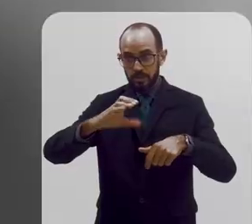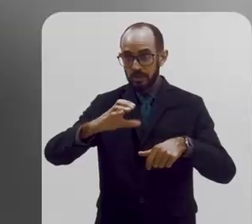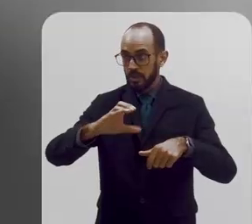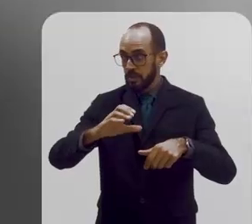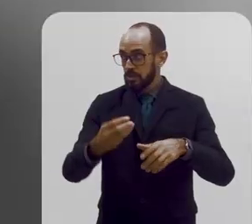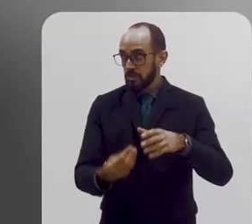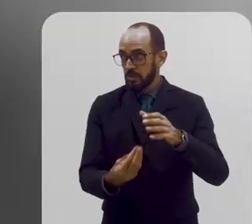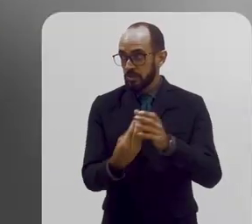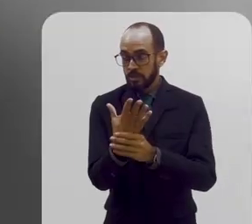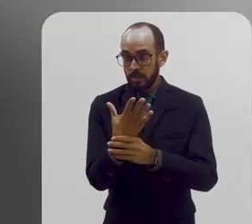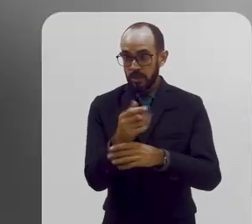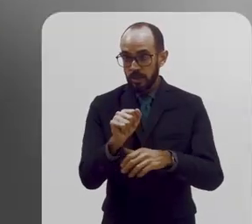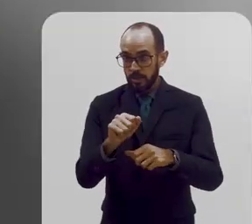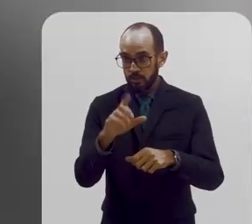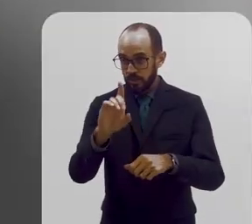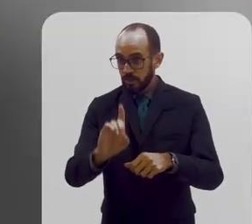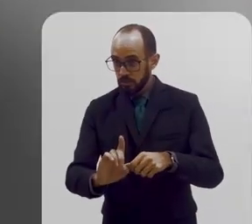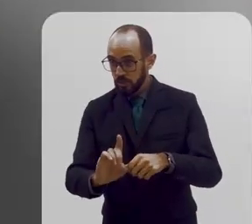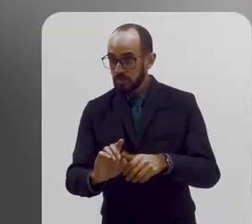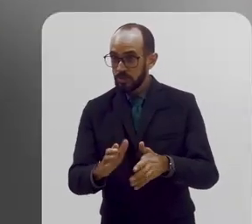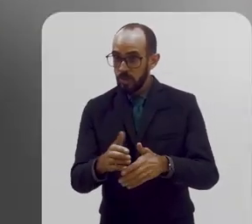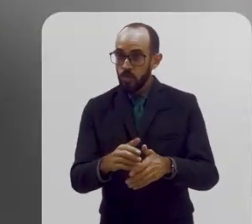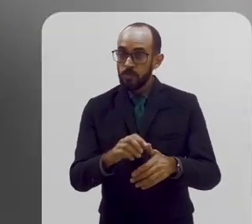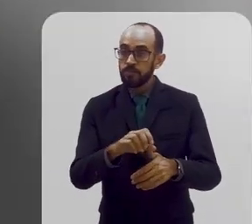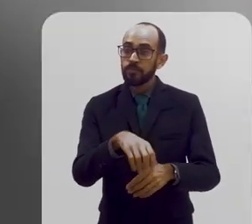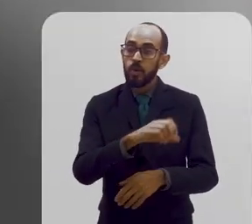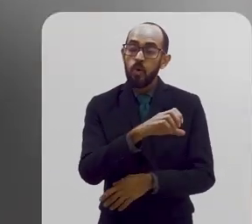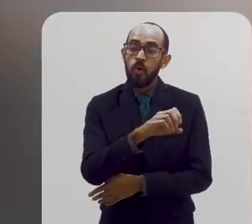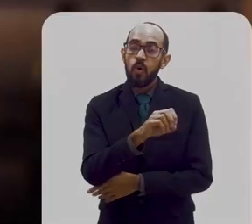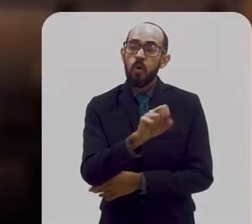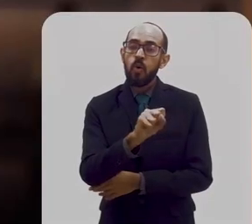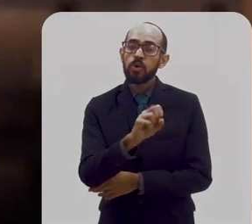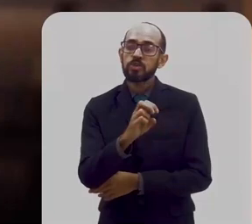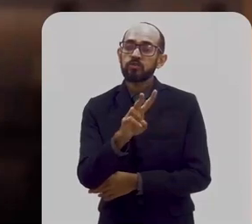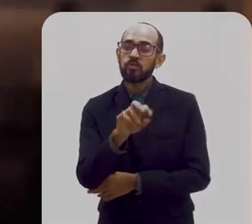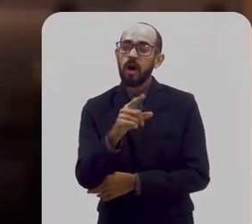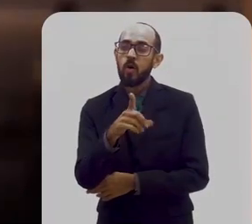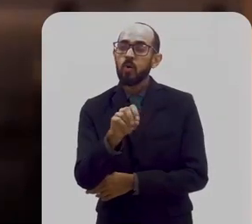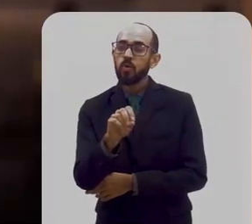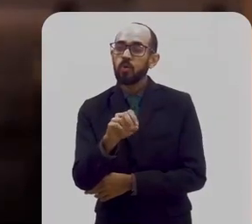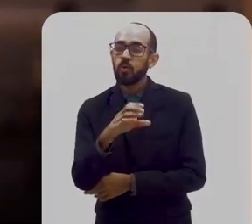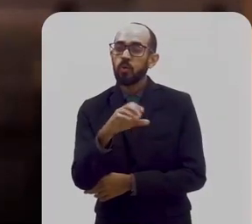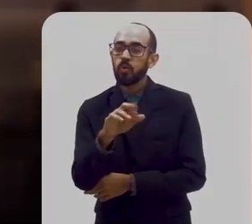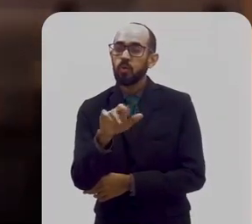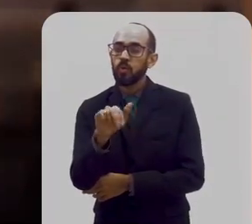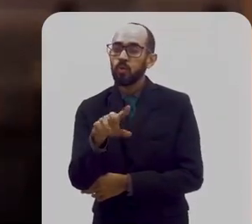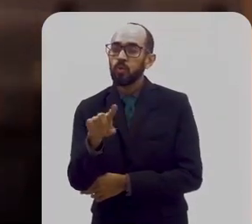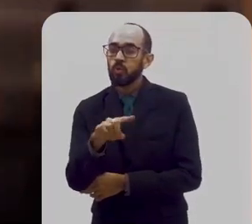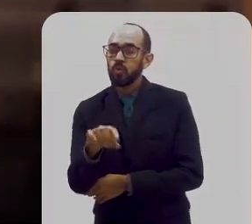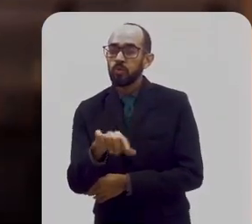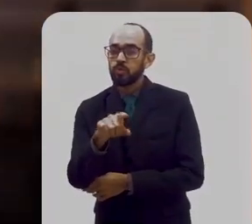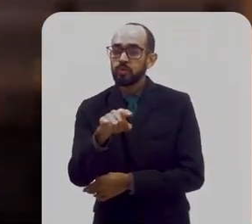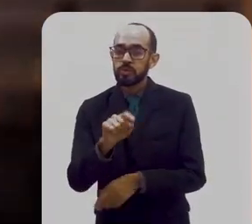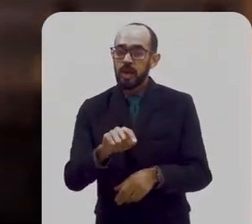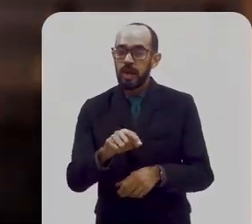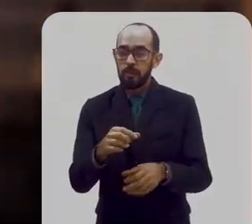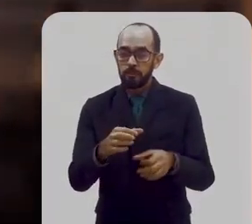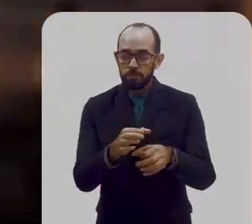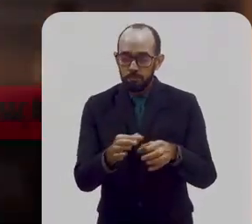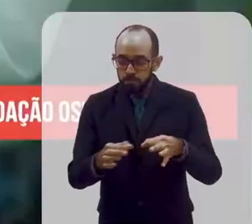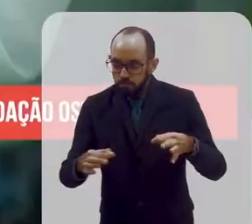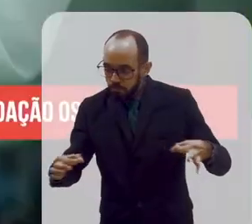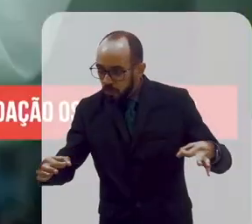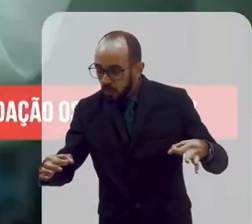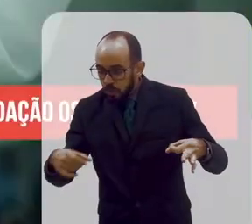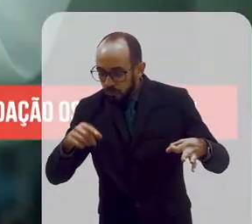Oswaldo Cruz assumiu a direção. Oswaldo Cruz foi um médico-sanitarista, entusiasta da microbiologia.